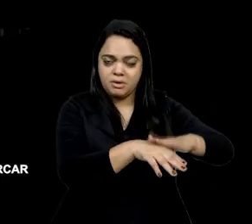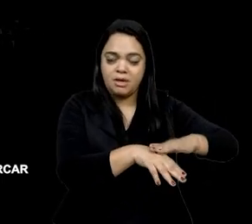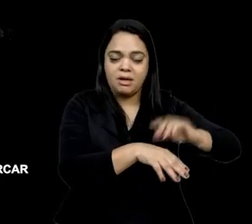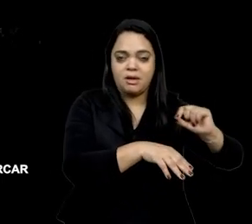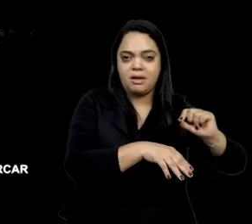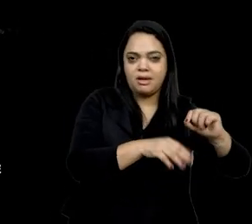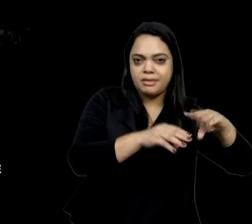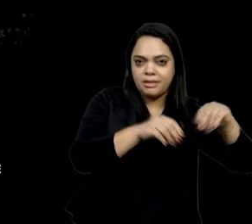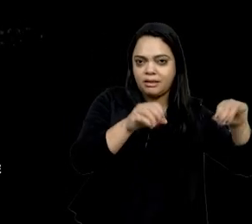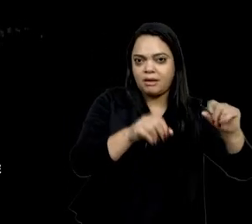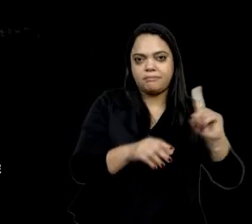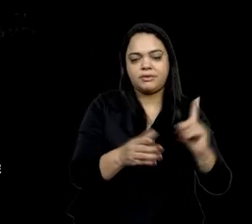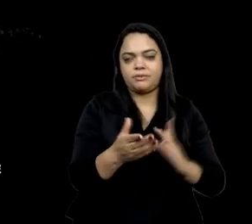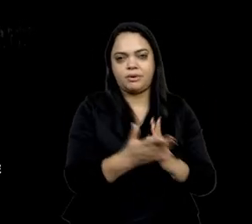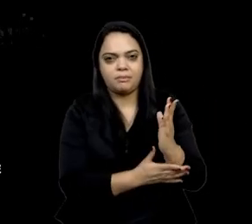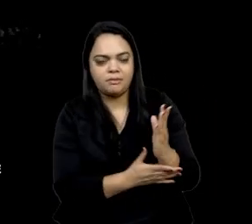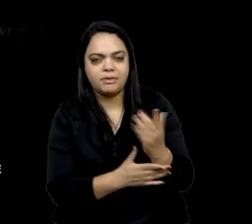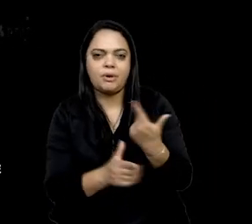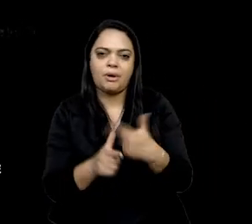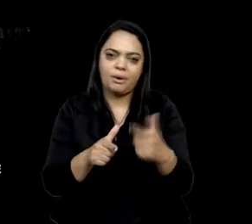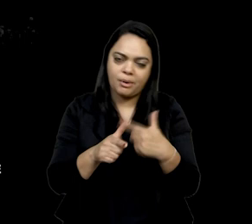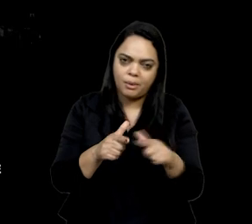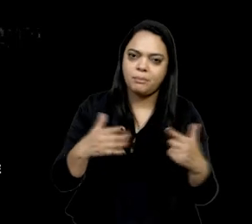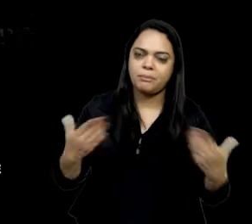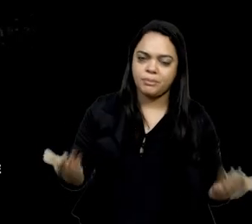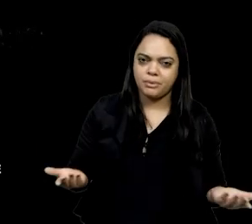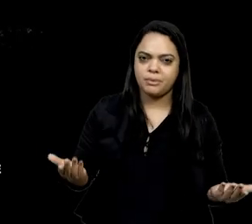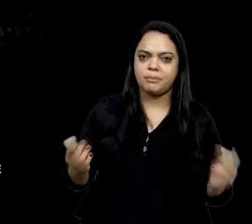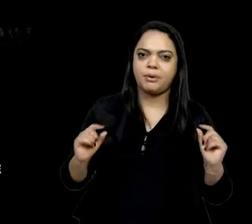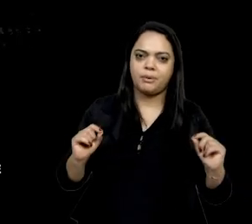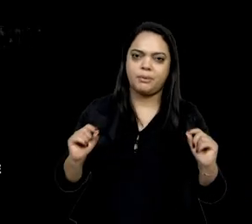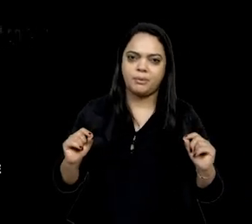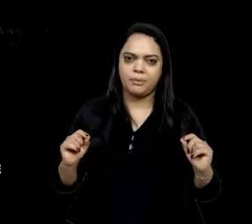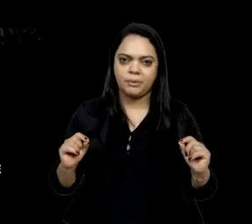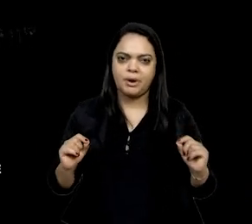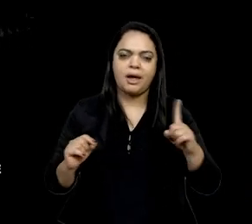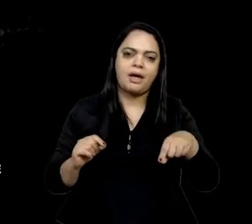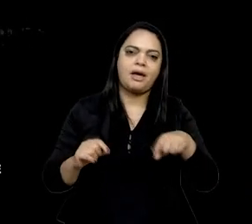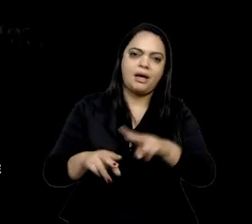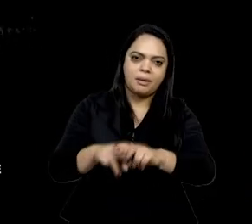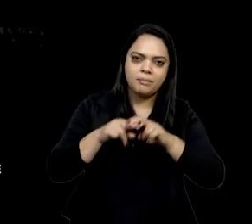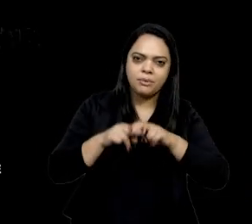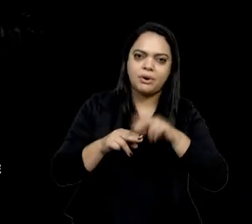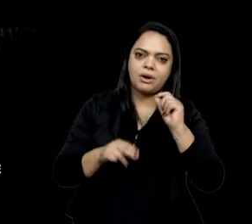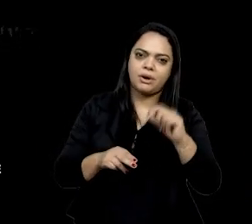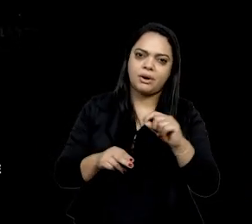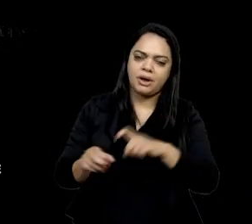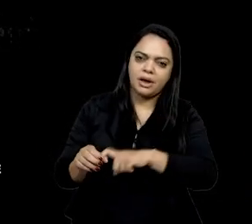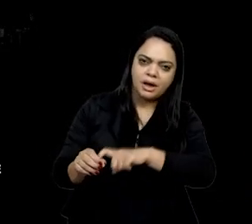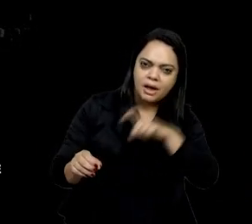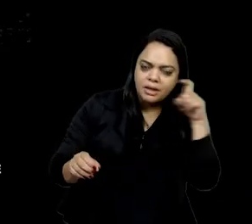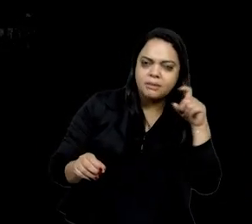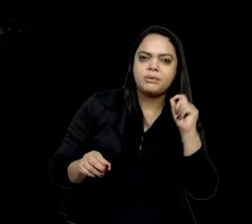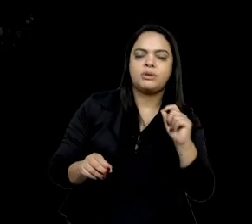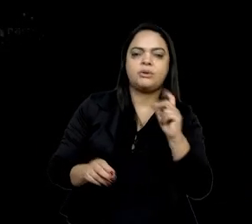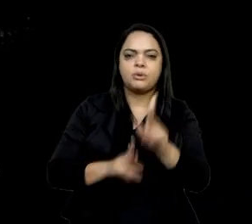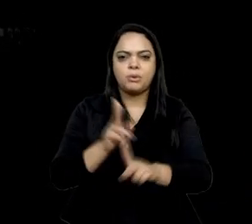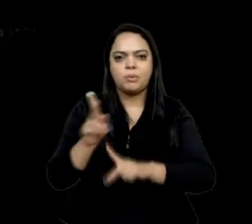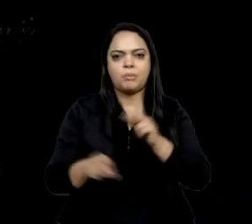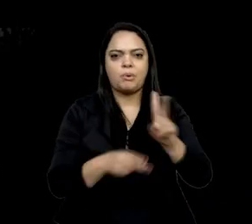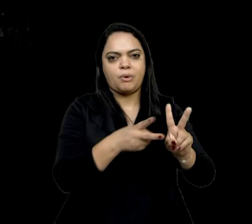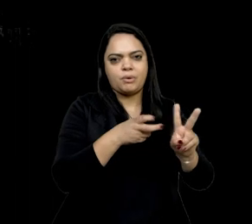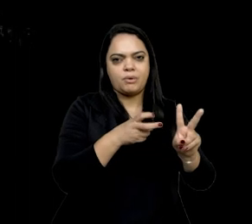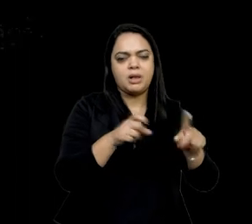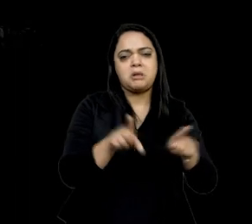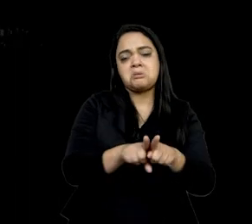para demarcar as terras indígenas, então eu acho que tem a ver sim com a independência dos povos indígenas, tem a ver com a demarcação de suas